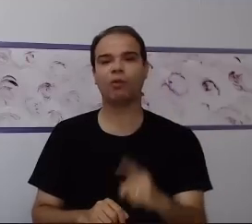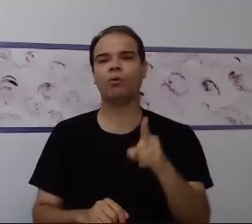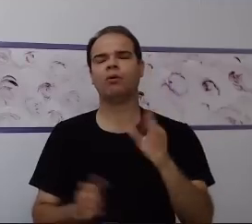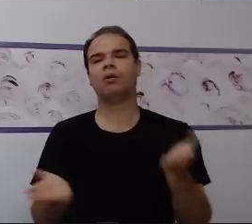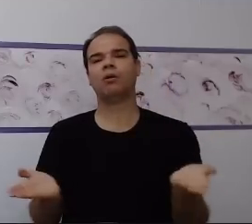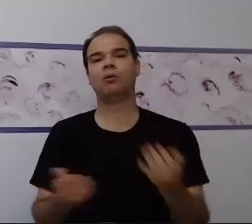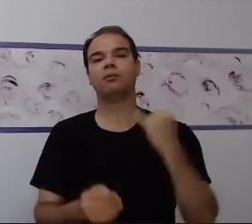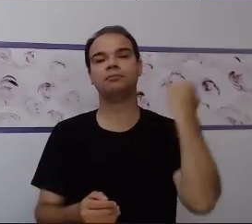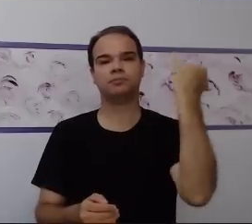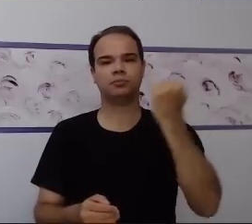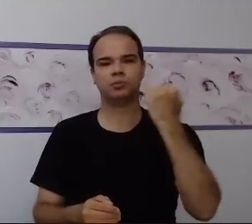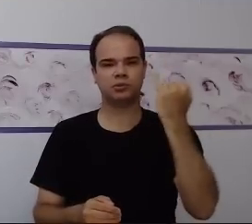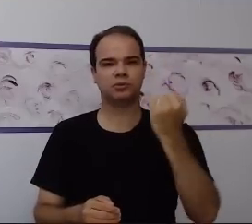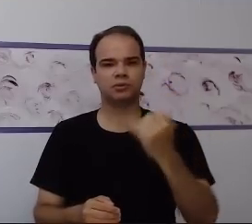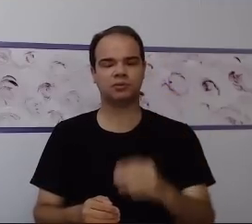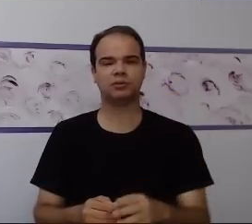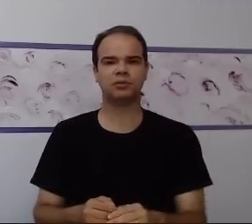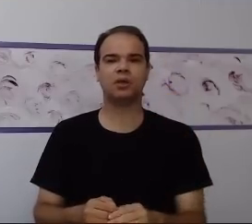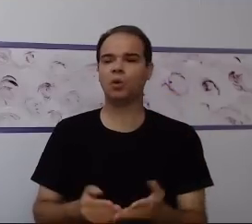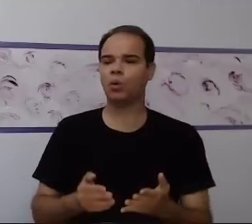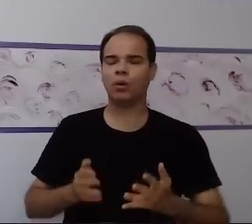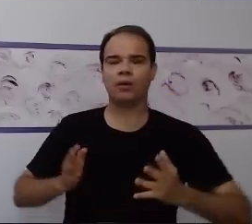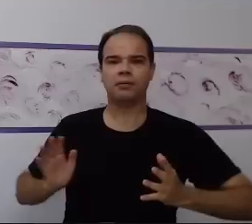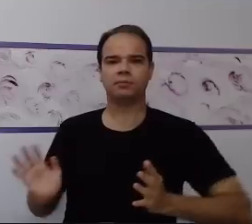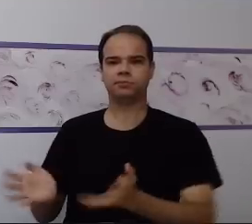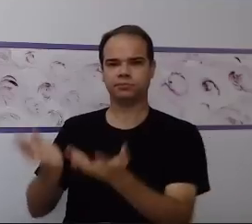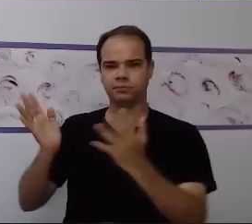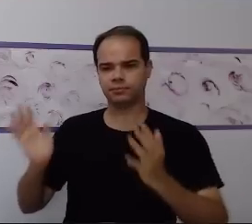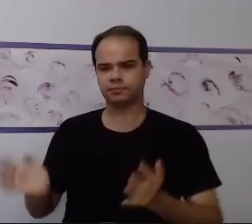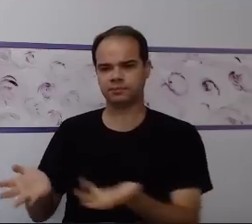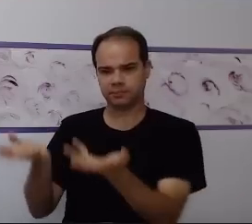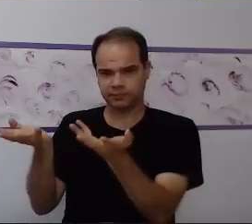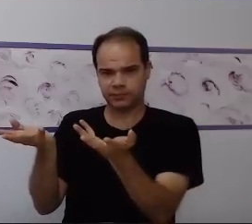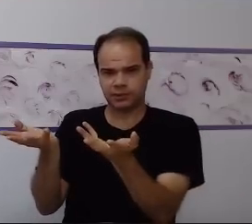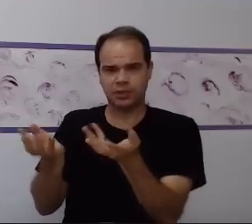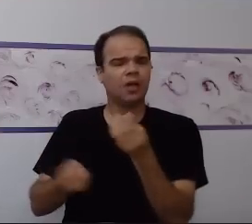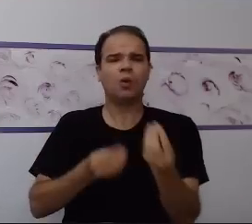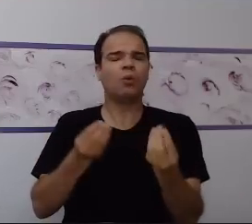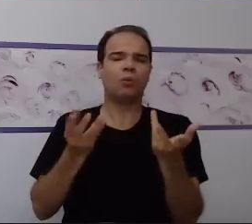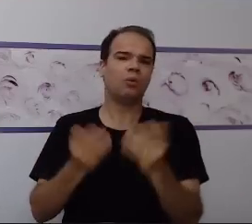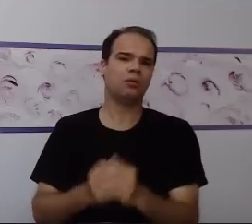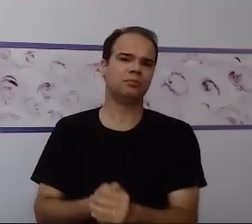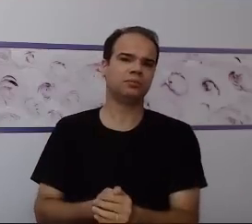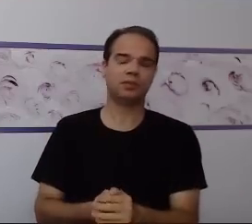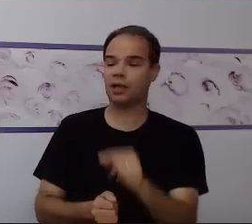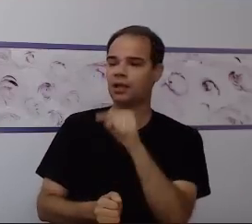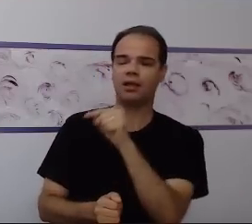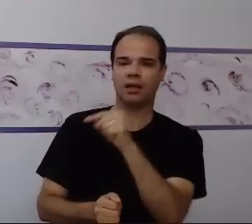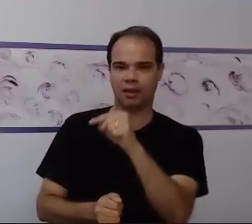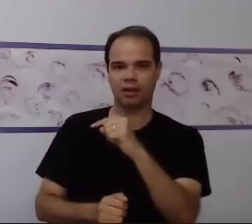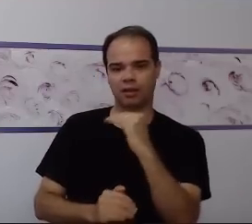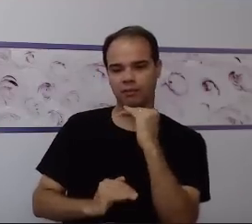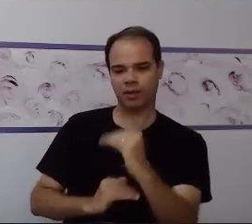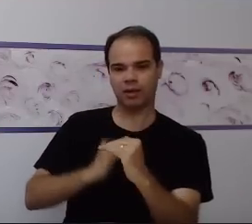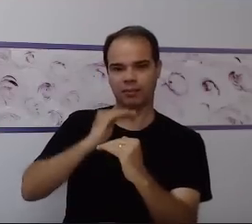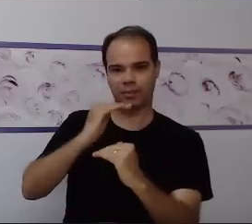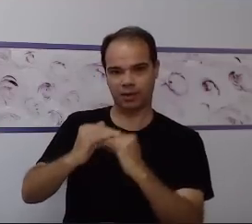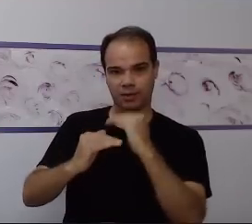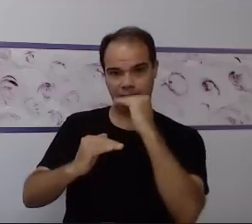gostar de fazer motivação. Como que eu consigo fazer com que esse meu aluno desenvolva